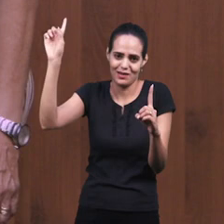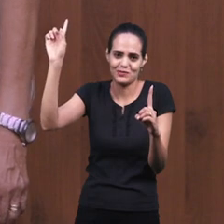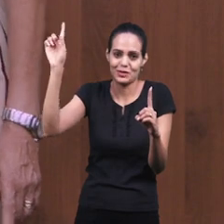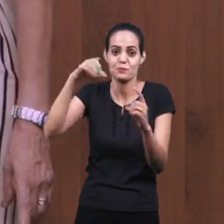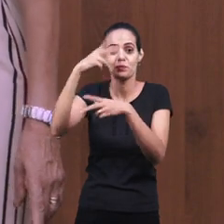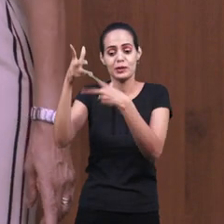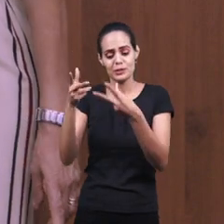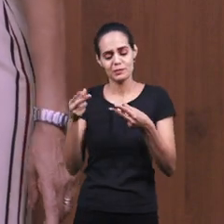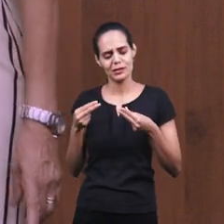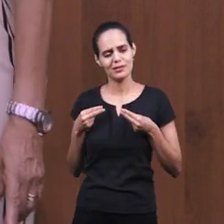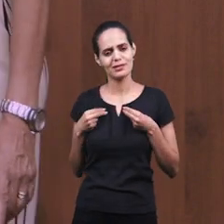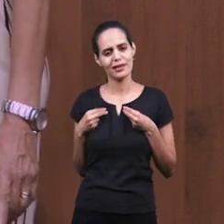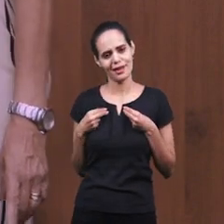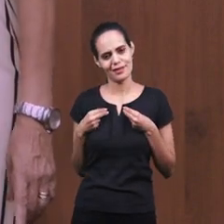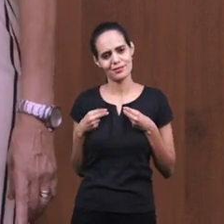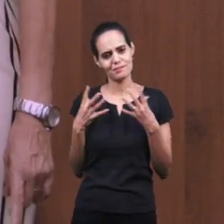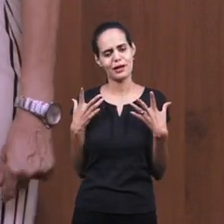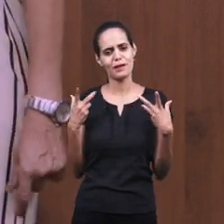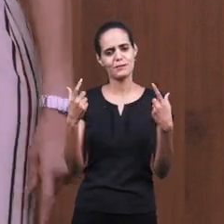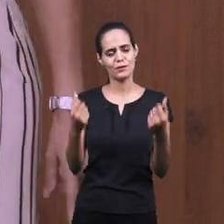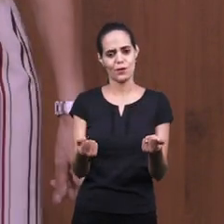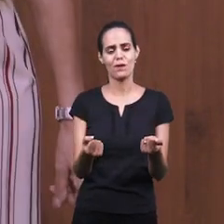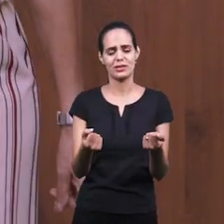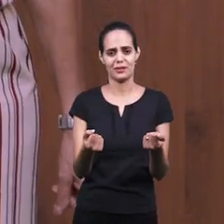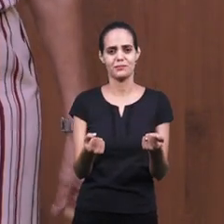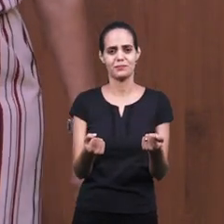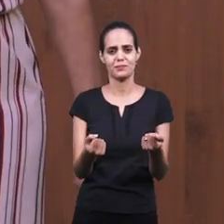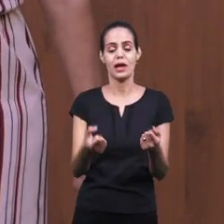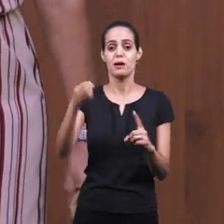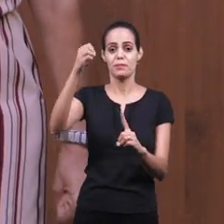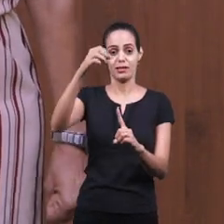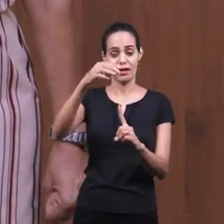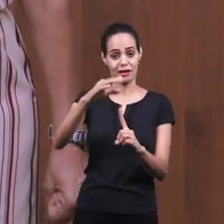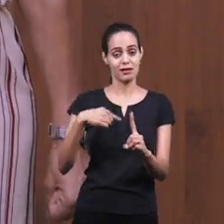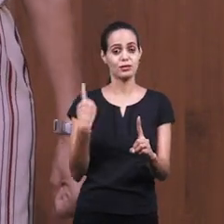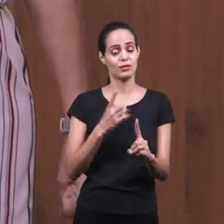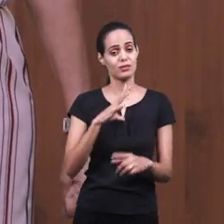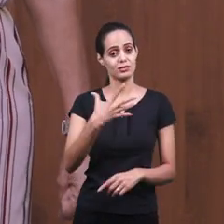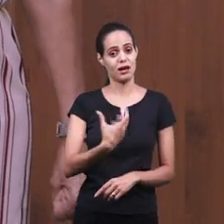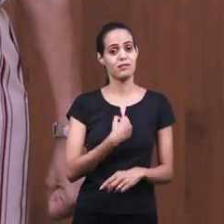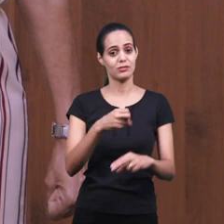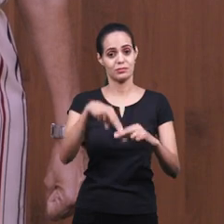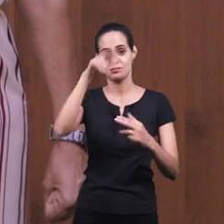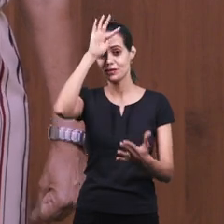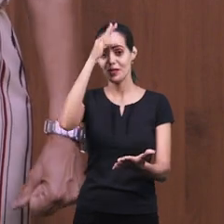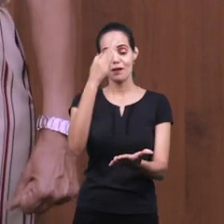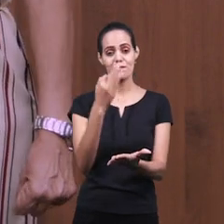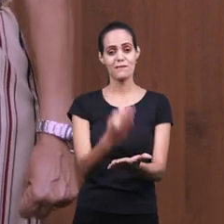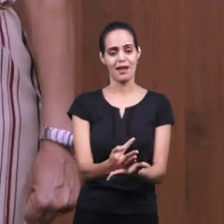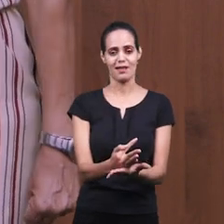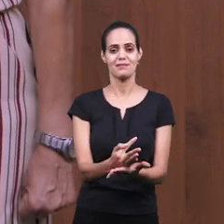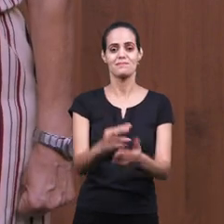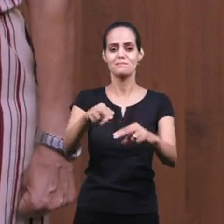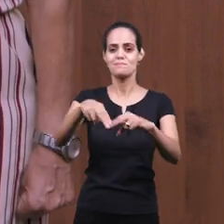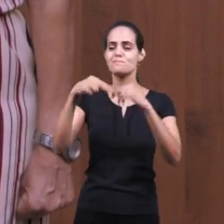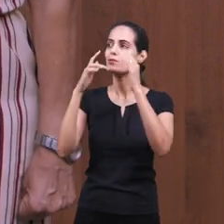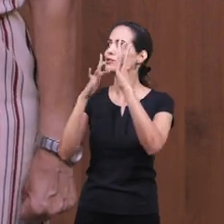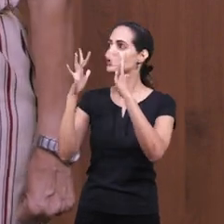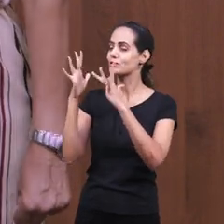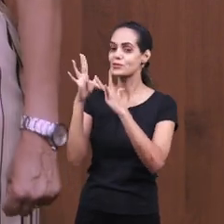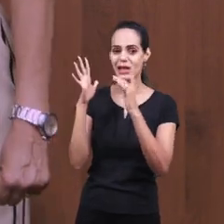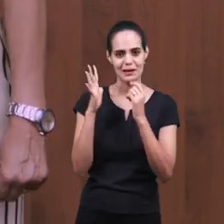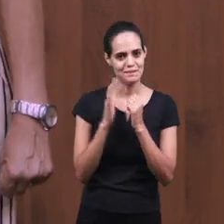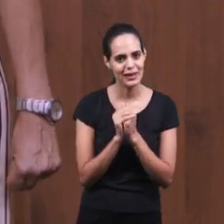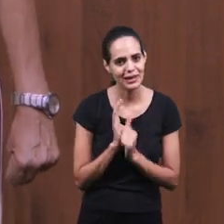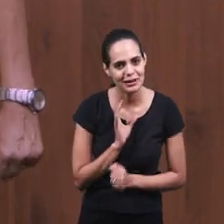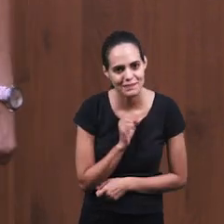graça nós somos salvos Por meio da fé Por em Jesus Amém queridos